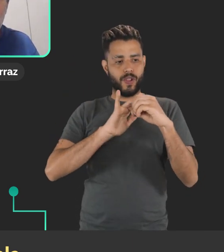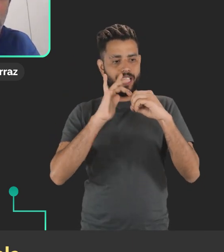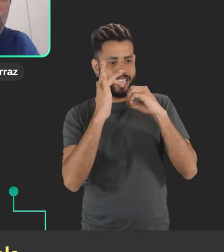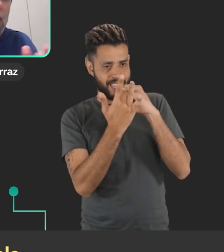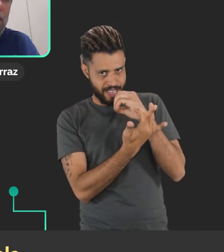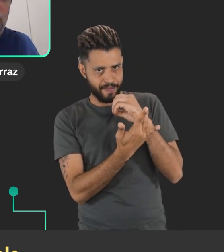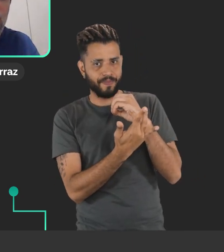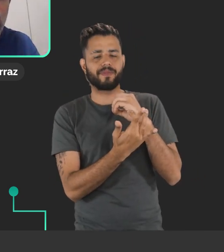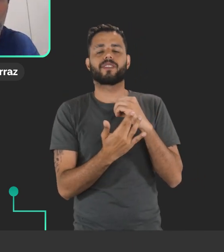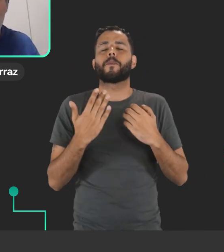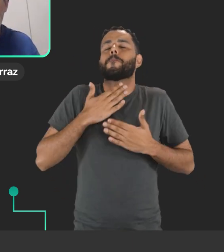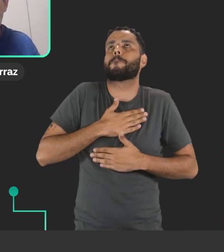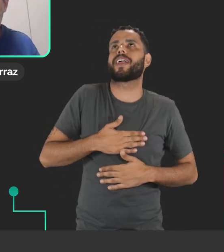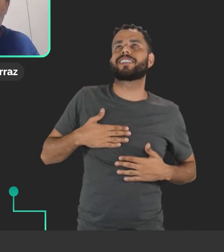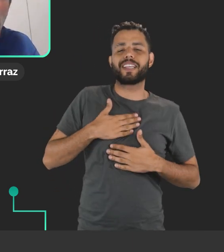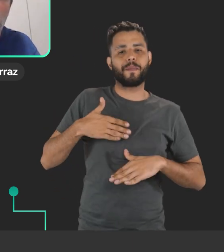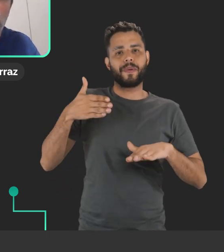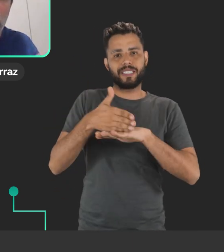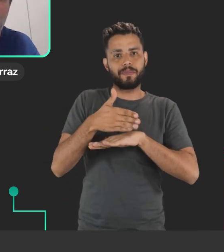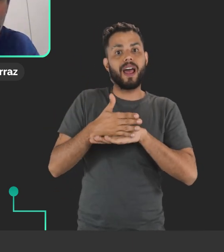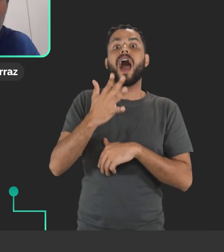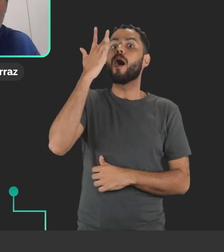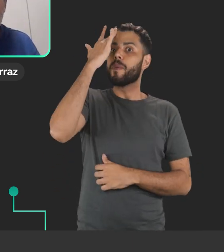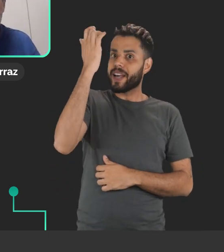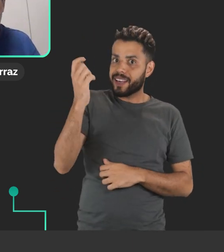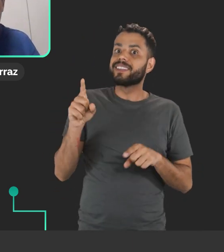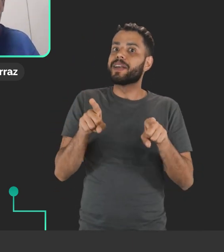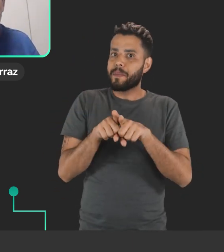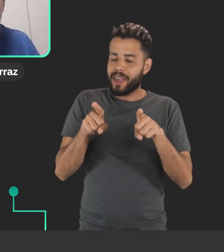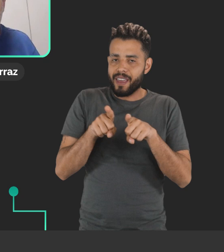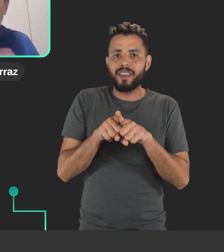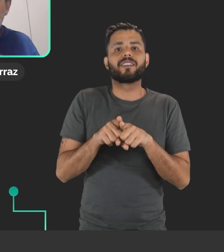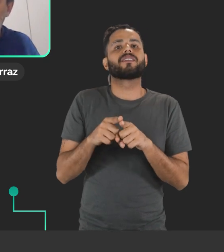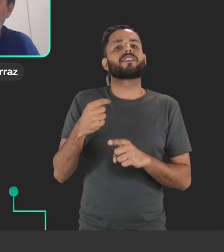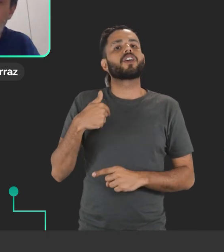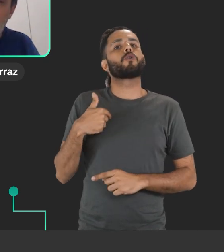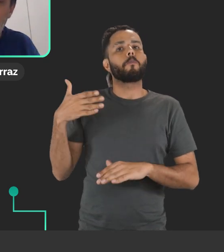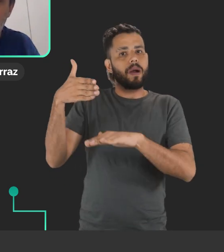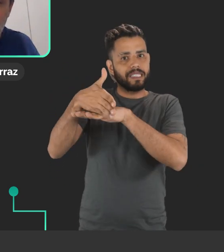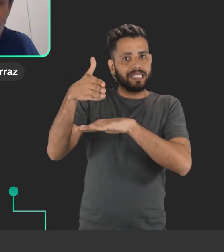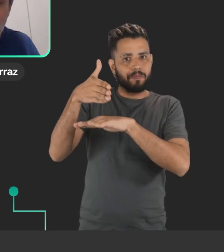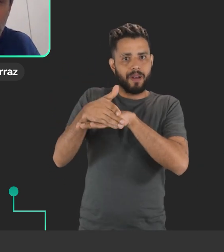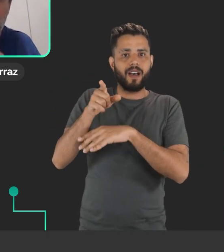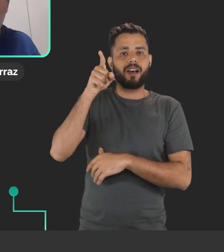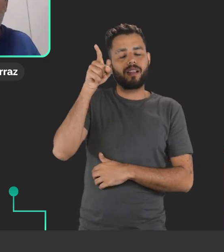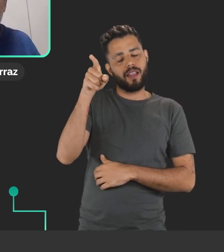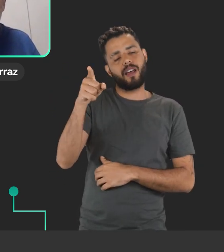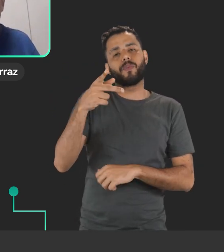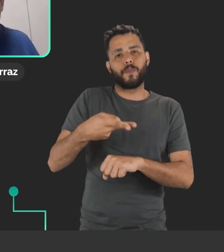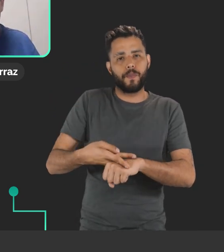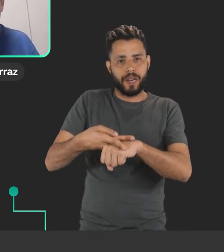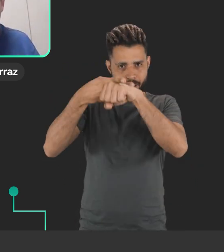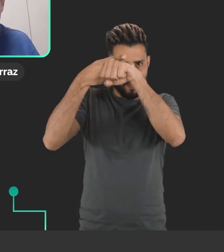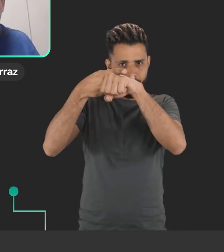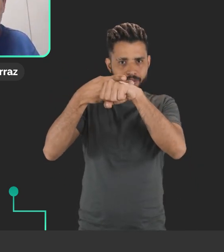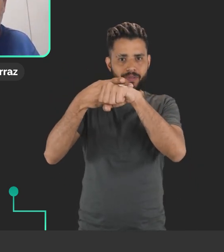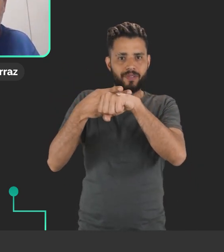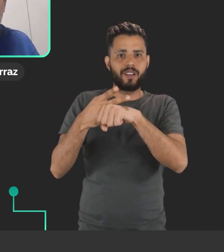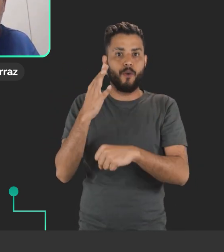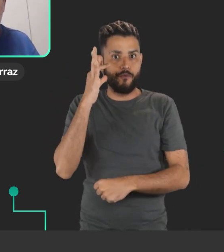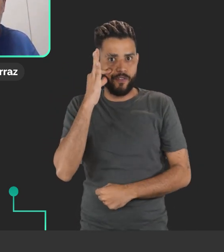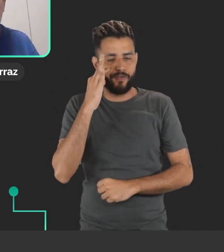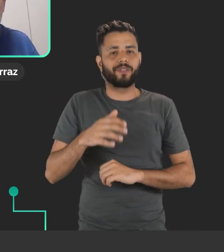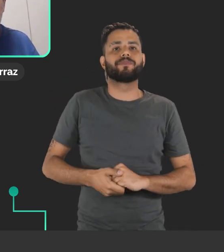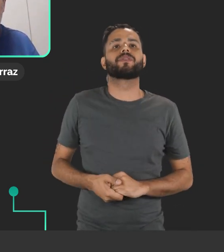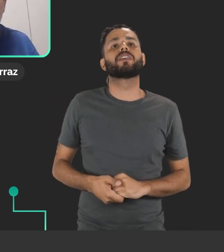participar aqui do link, foi uma honra poder participar aqui com vocês. Amanhã também vou estar presente aí com vocês na